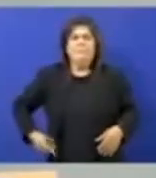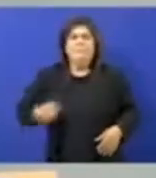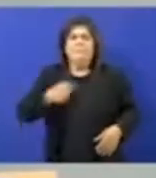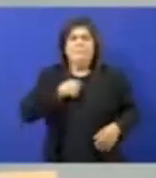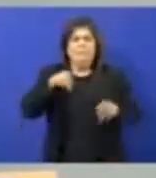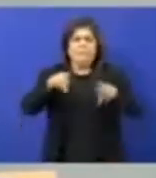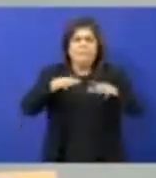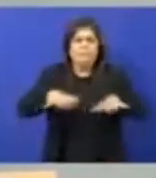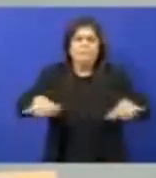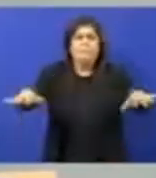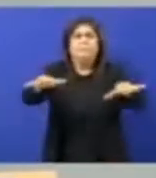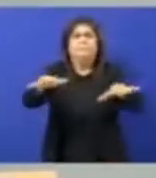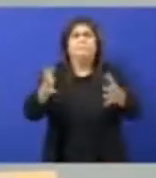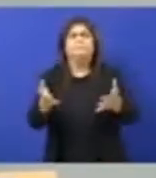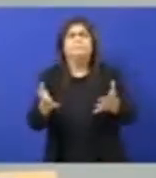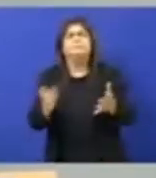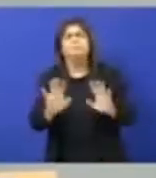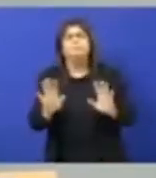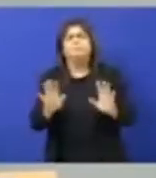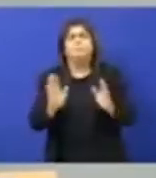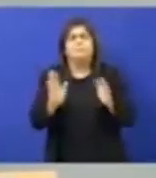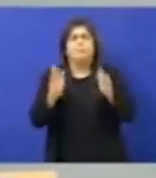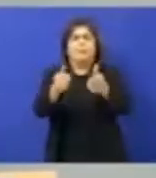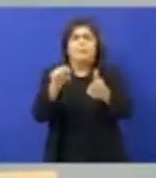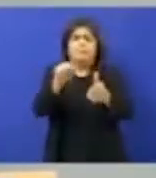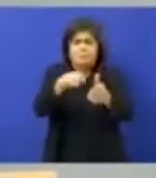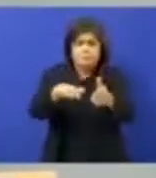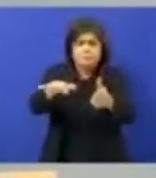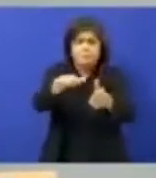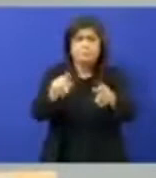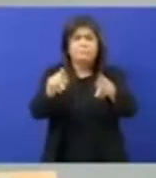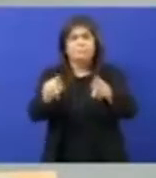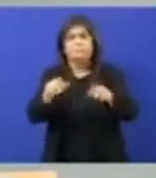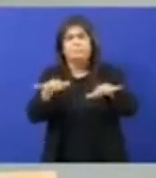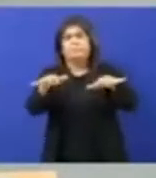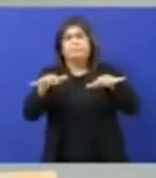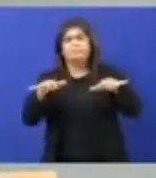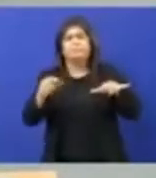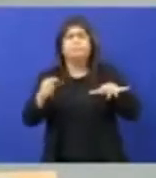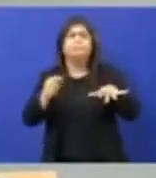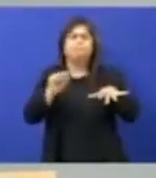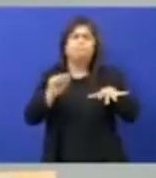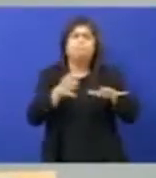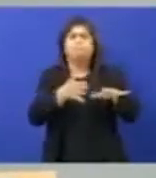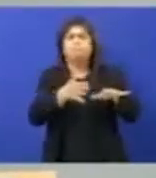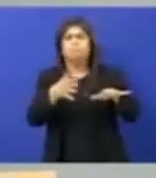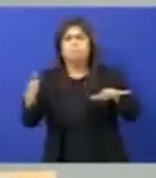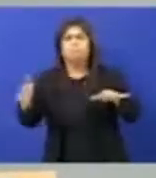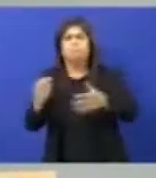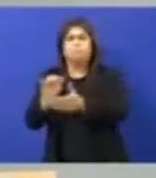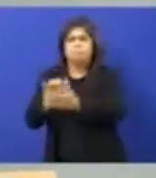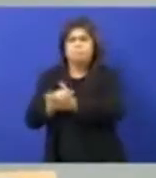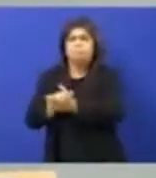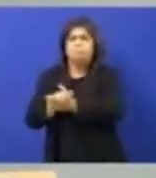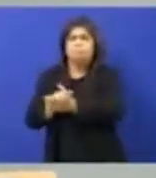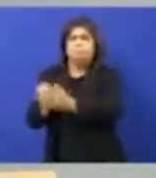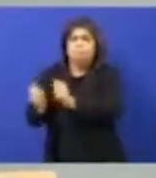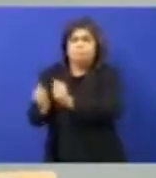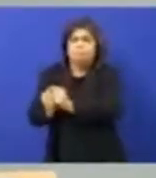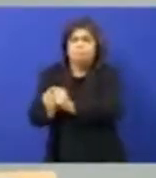população, sem nenhum outro interesse. Tivemos a oportunidade de poder acompanhar, junto com a minha esposa Germana, que